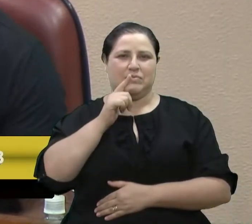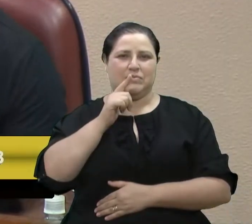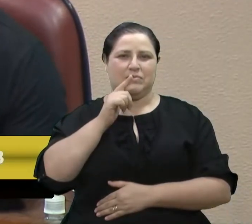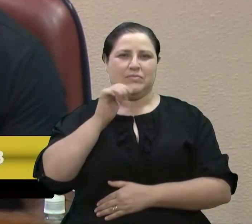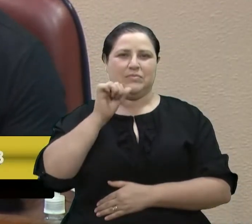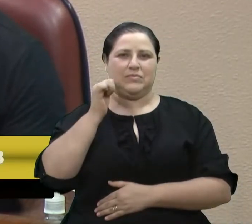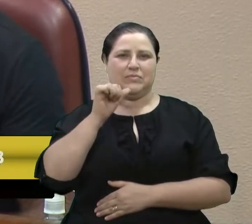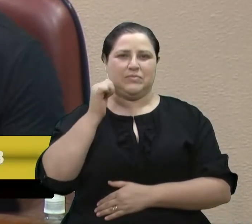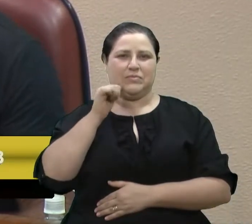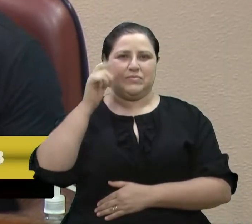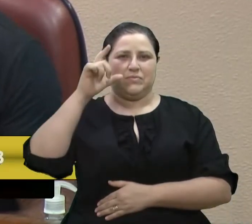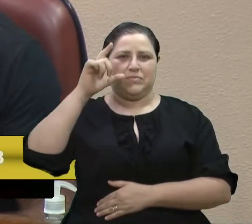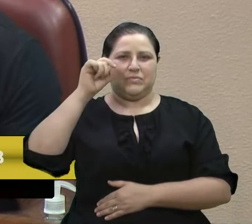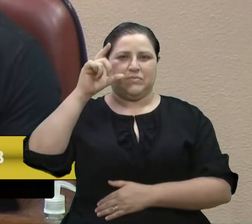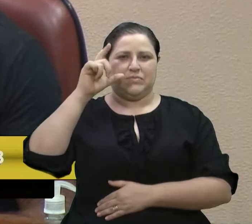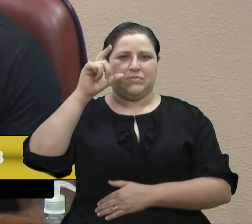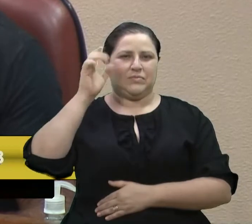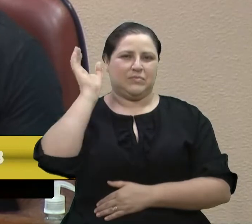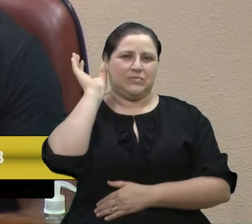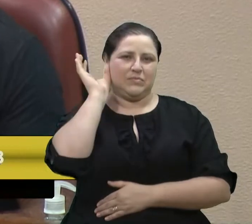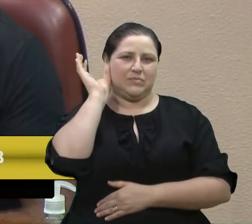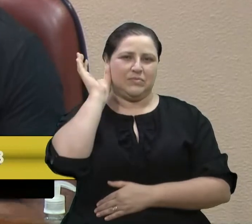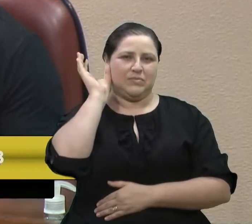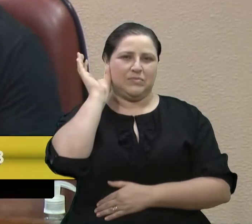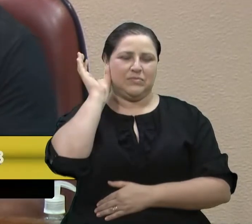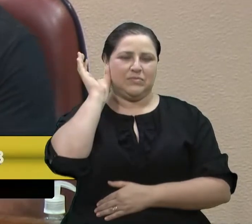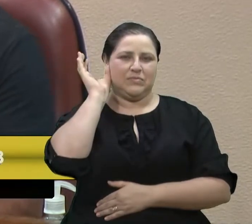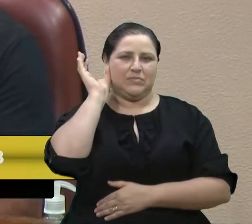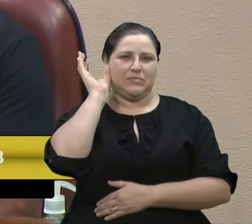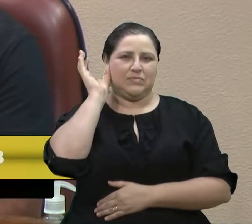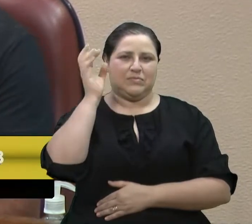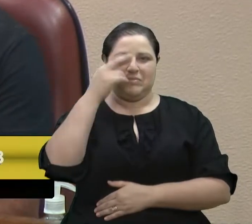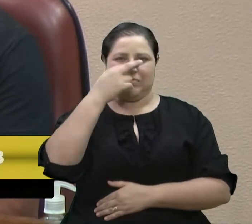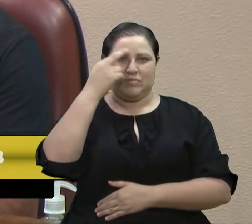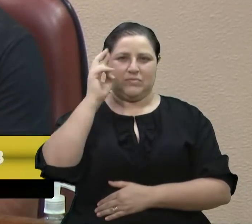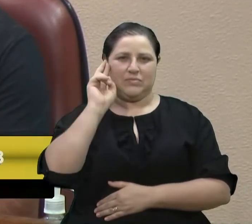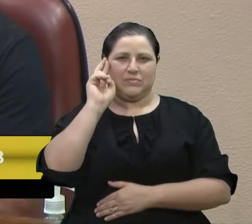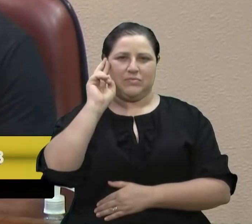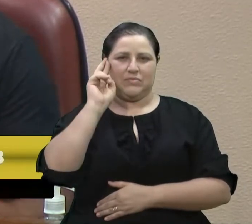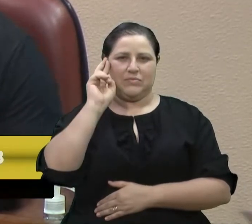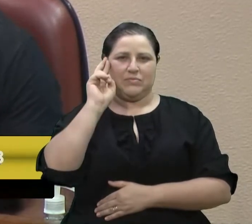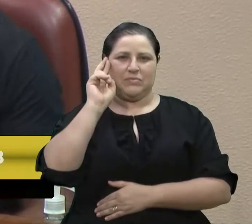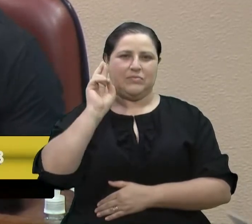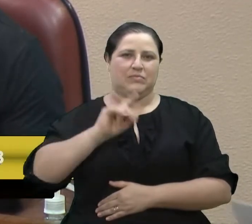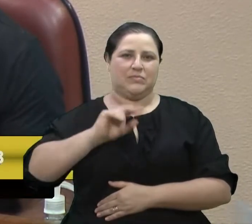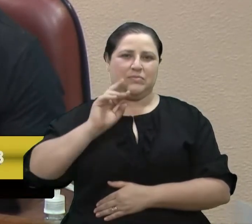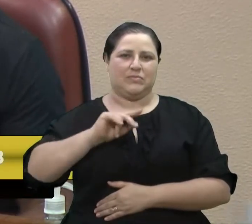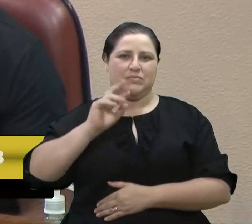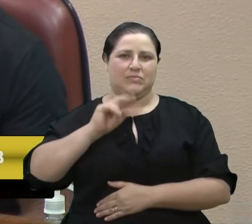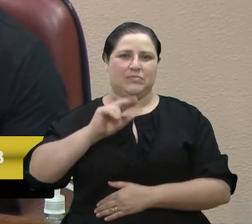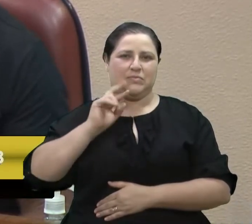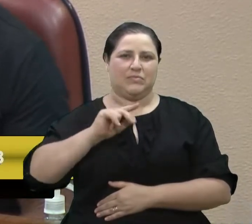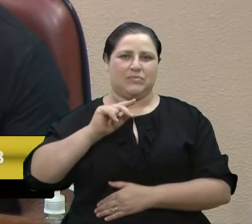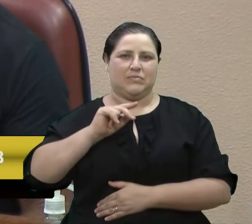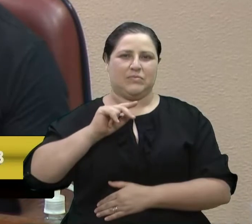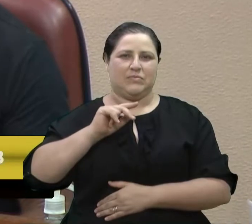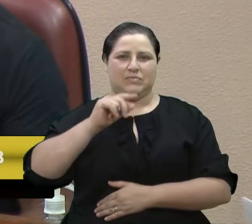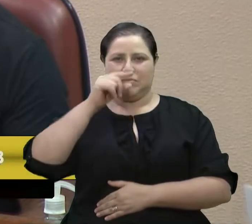Maurício Scalco, Almir Cadori, Rafael Bueno, Renato Oliveira, Sandro Fantinel,